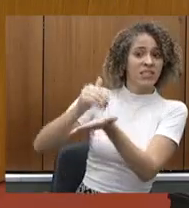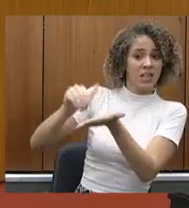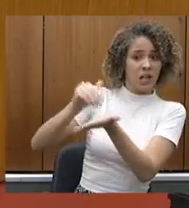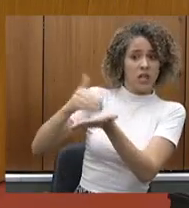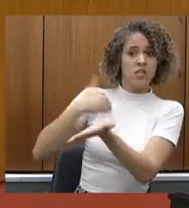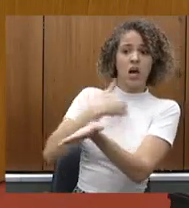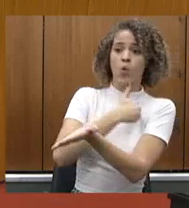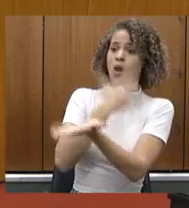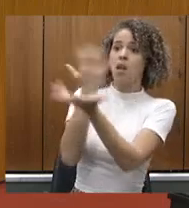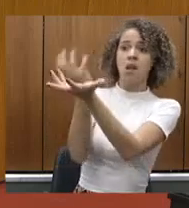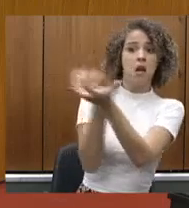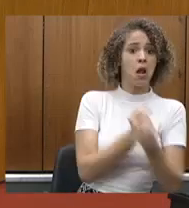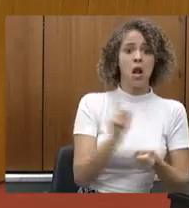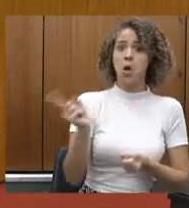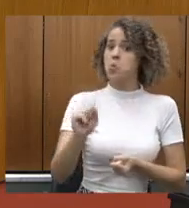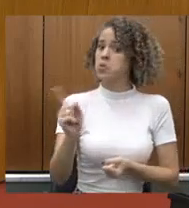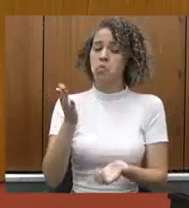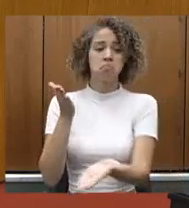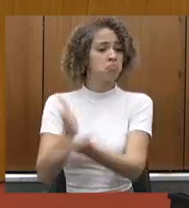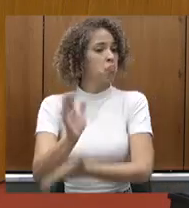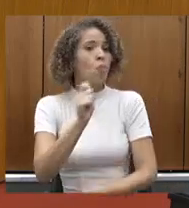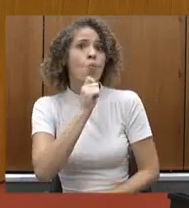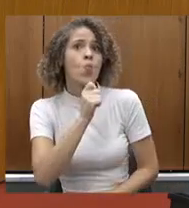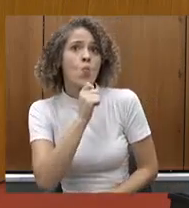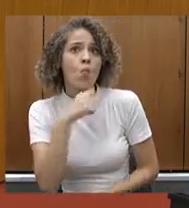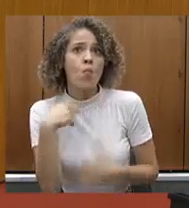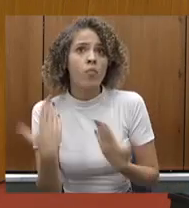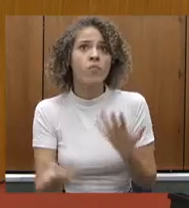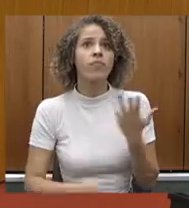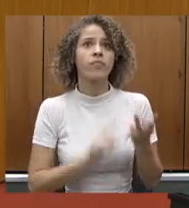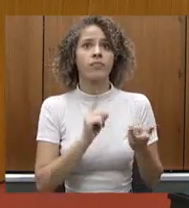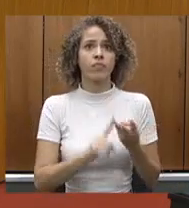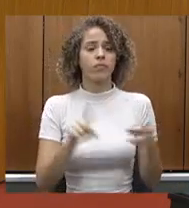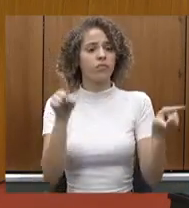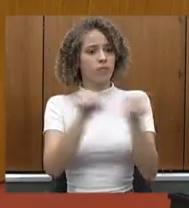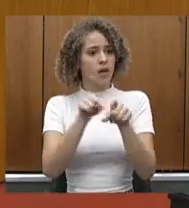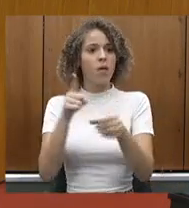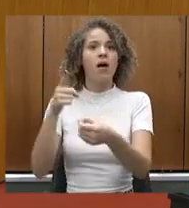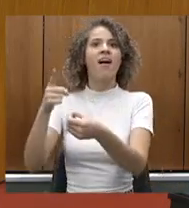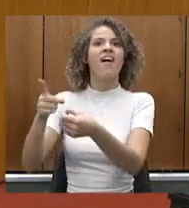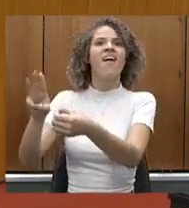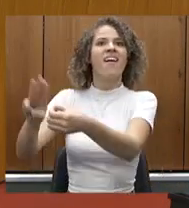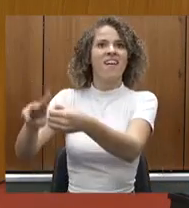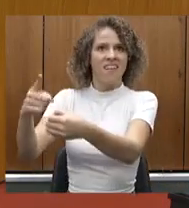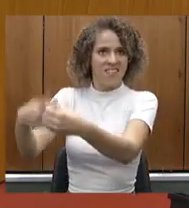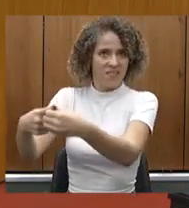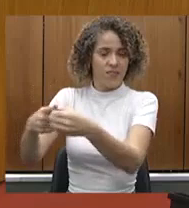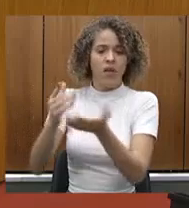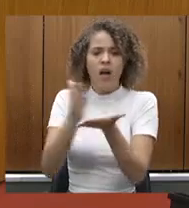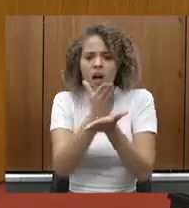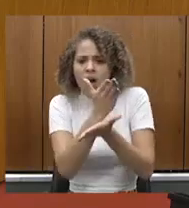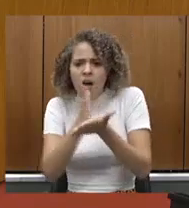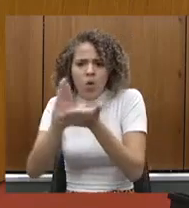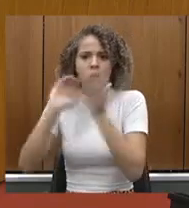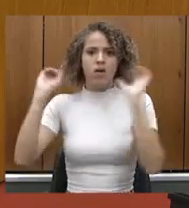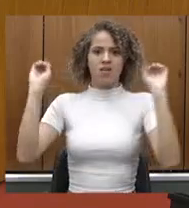não foram aprovadas pelo município ter algumas ambulâncias